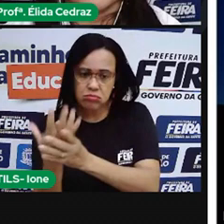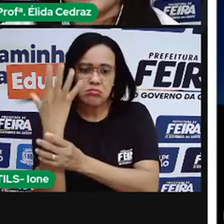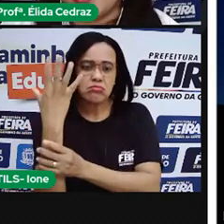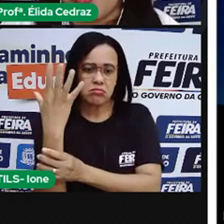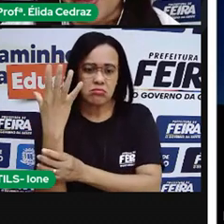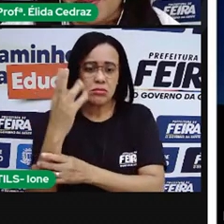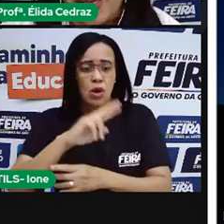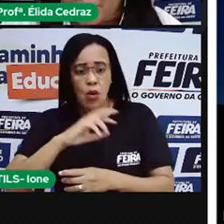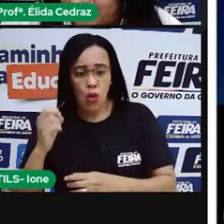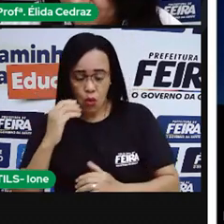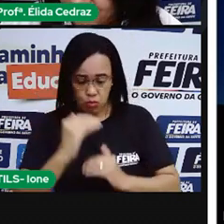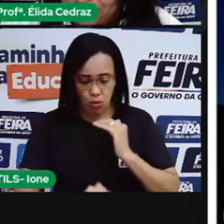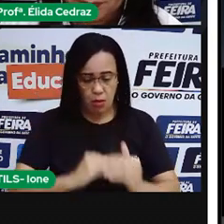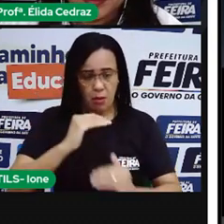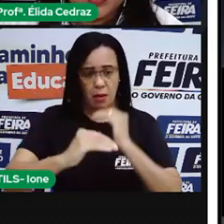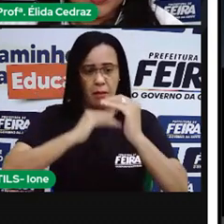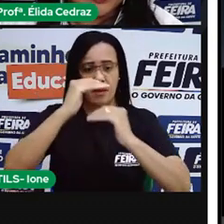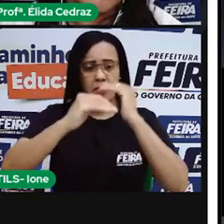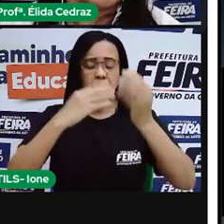galáxias se formaram.